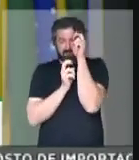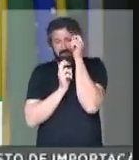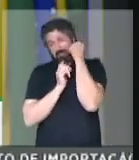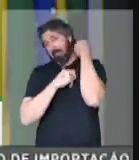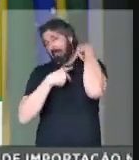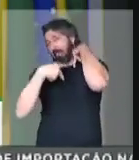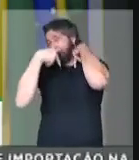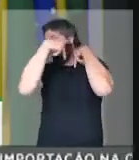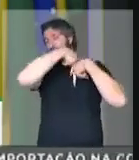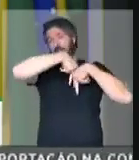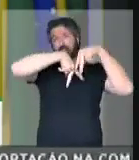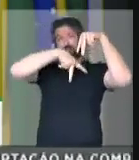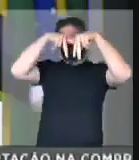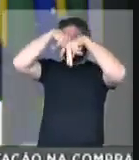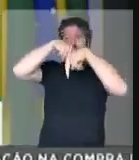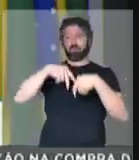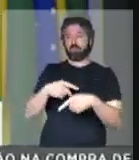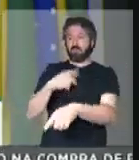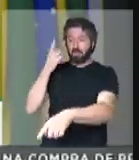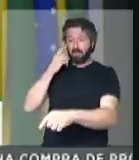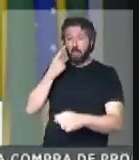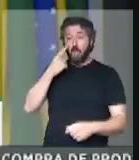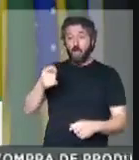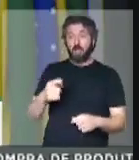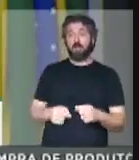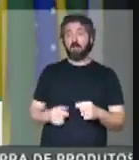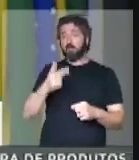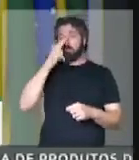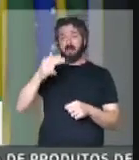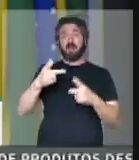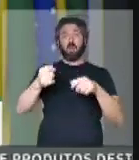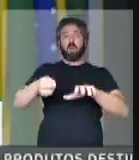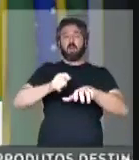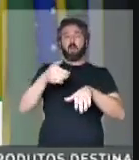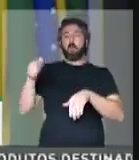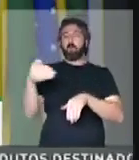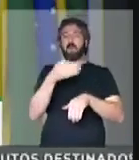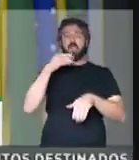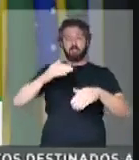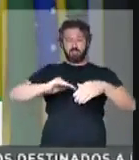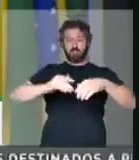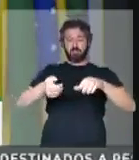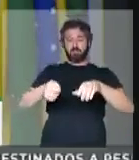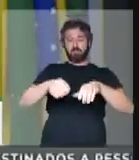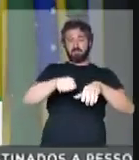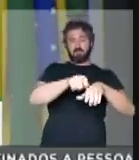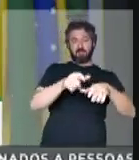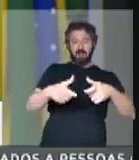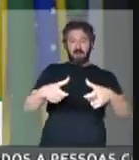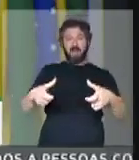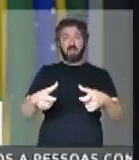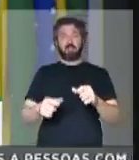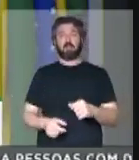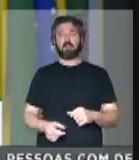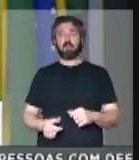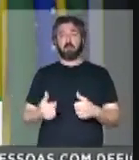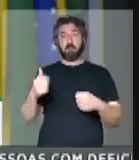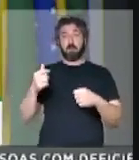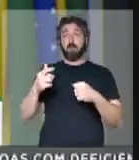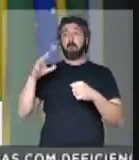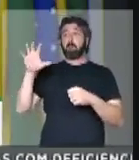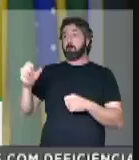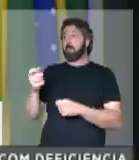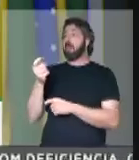pescoço do outro bimbo nunes, parecendo uma lata de sardinha, honraia desse busão e coloque